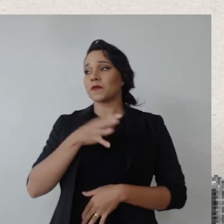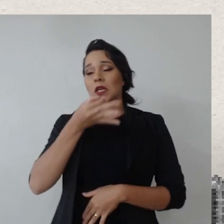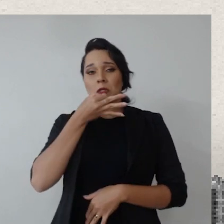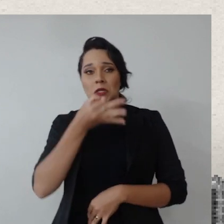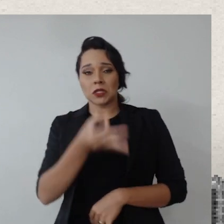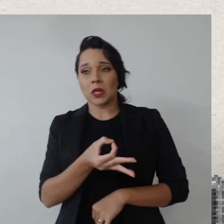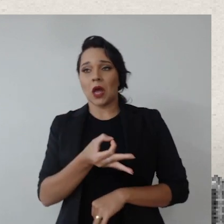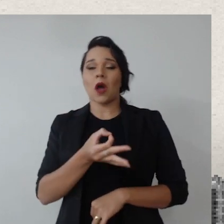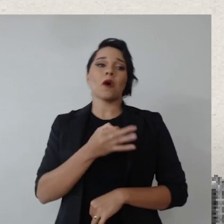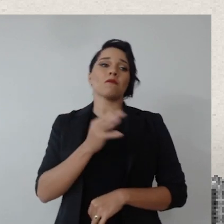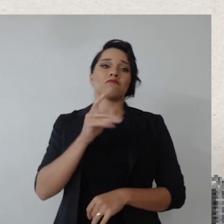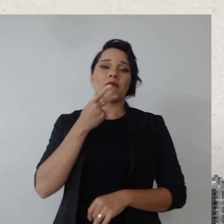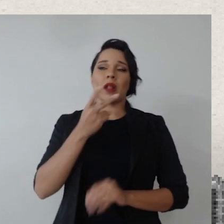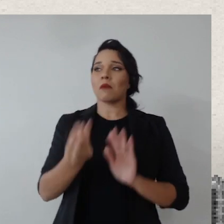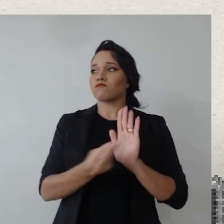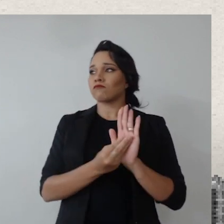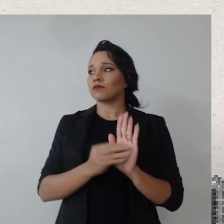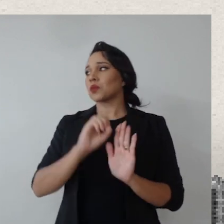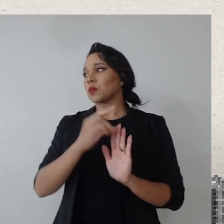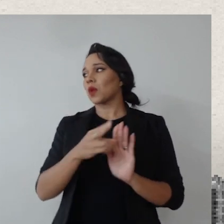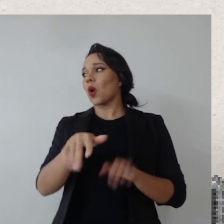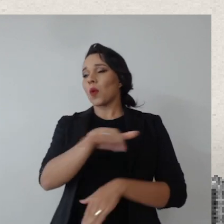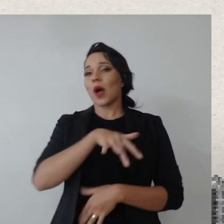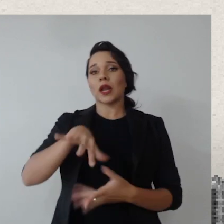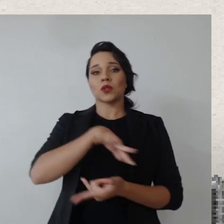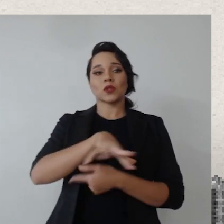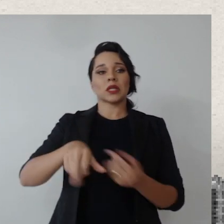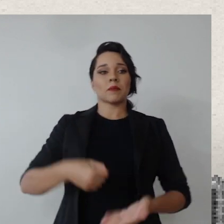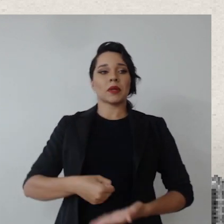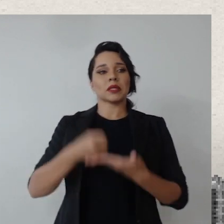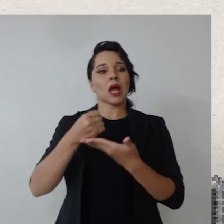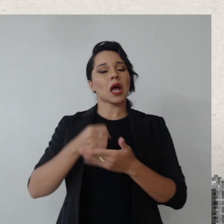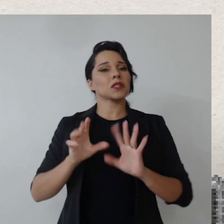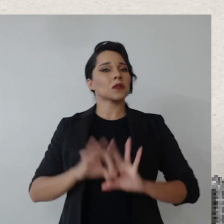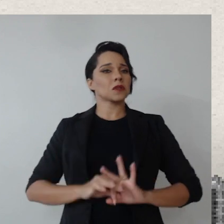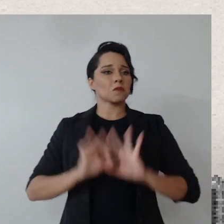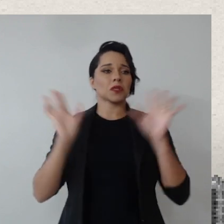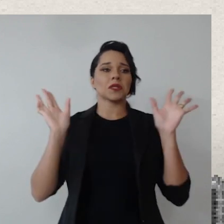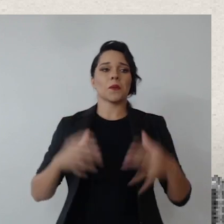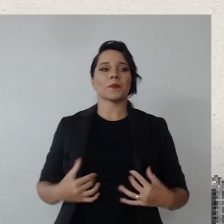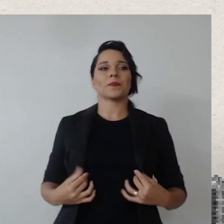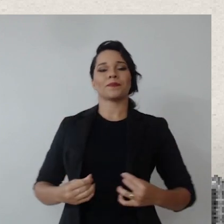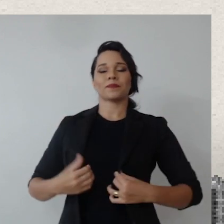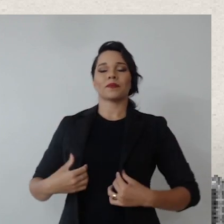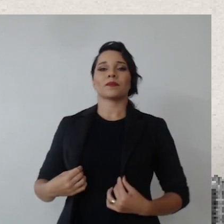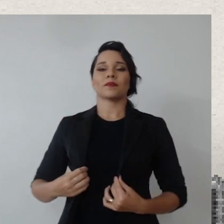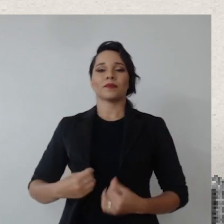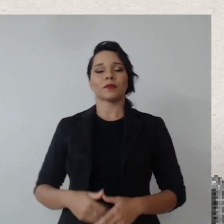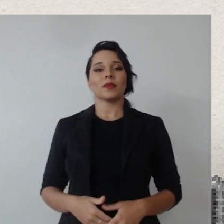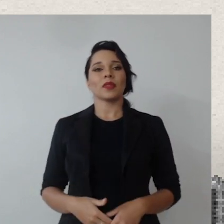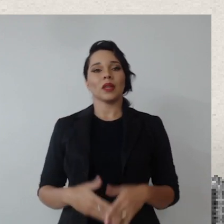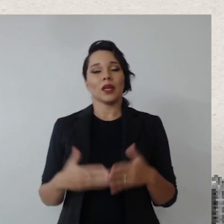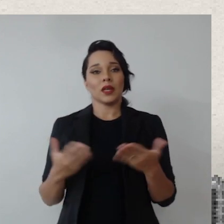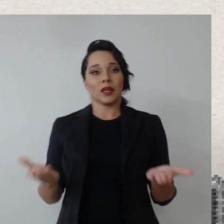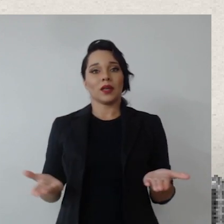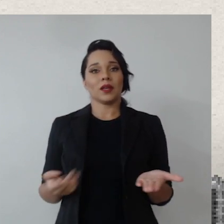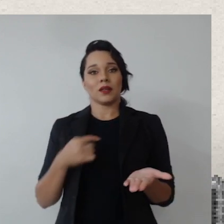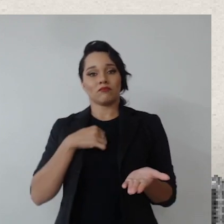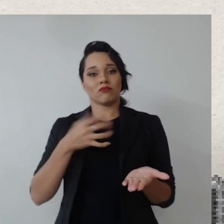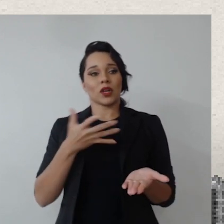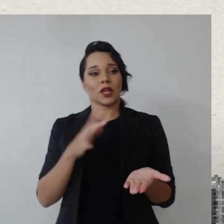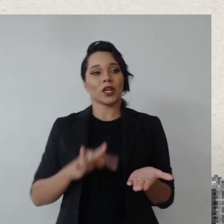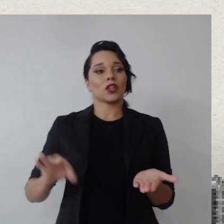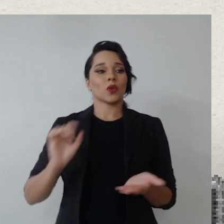a oferecer à comissão ou à área de sustentabilidade esteja na disposição, tá? E eu